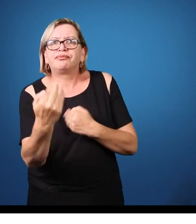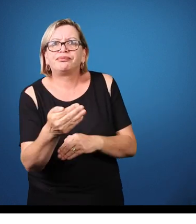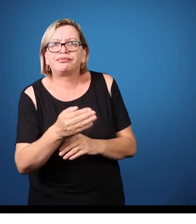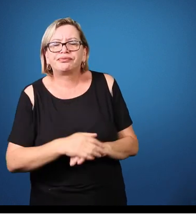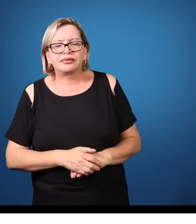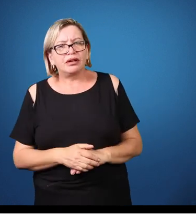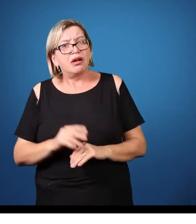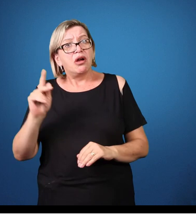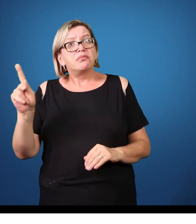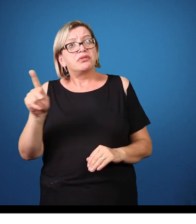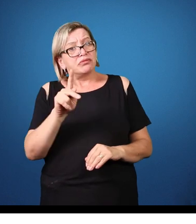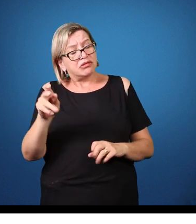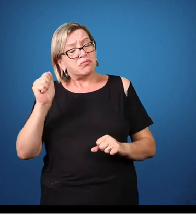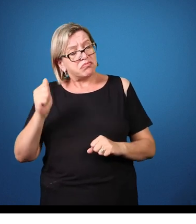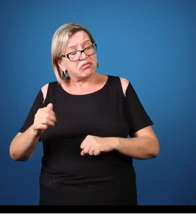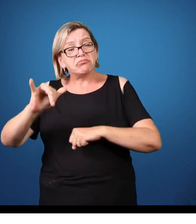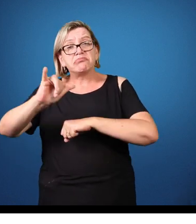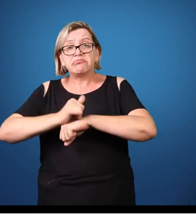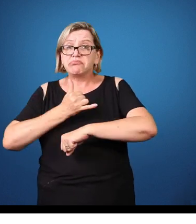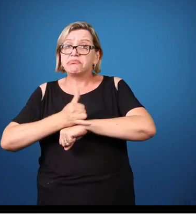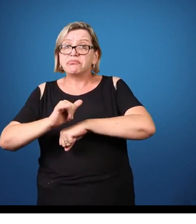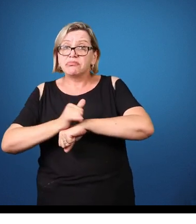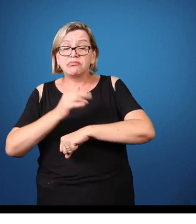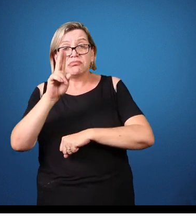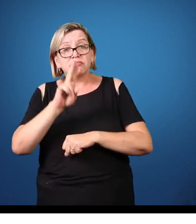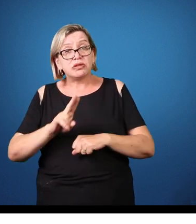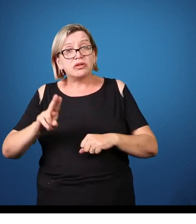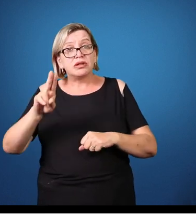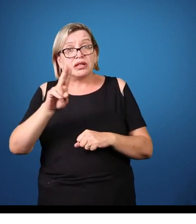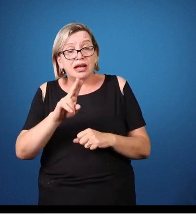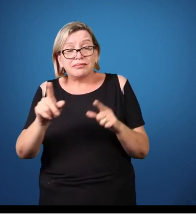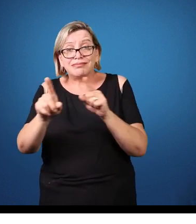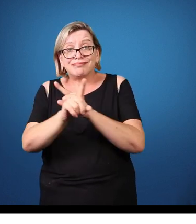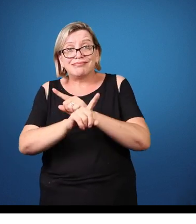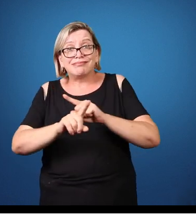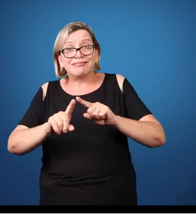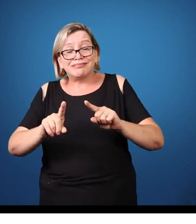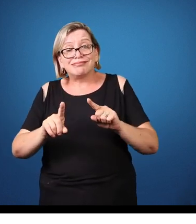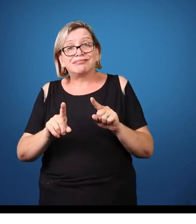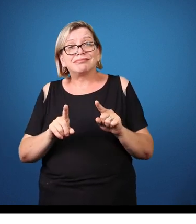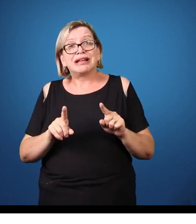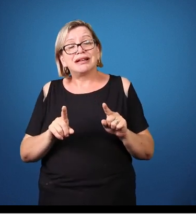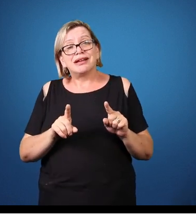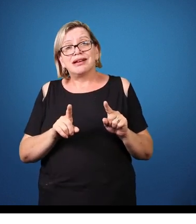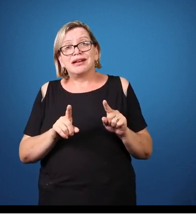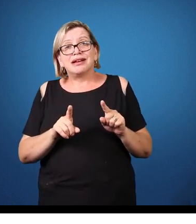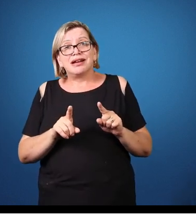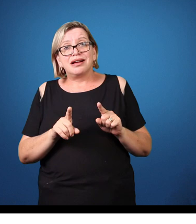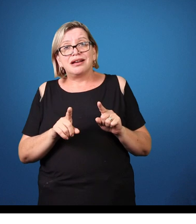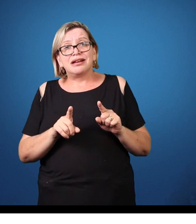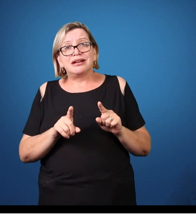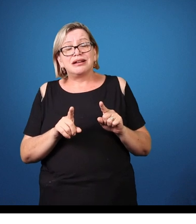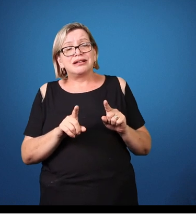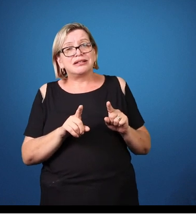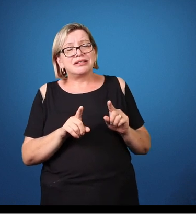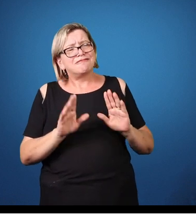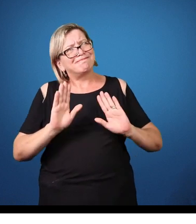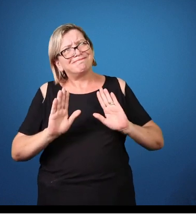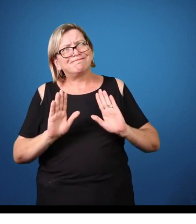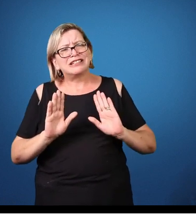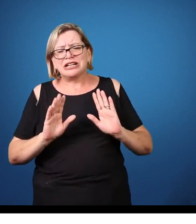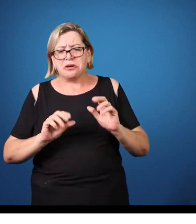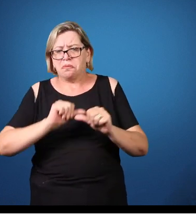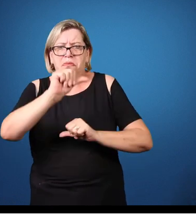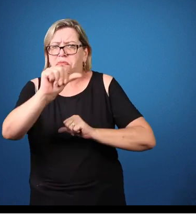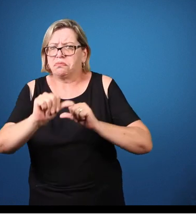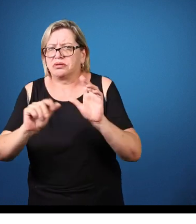necessariamente modificar o que o aluno tem que aprender ou não tem que aprender,